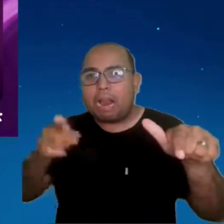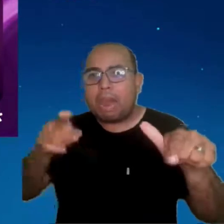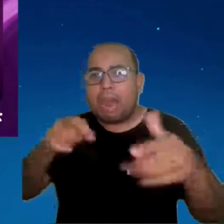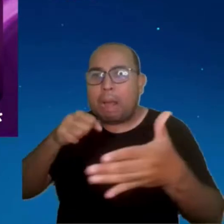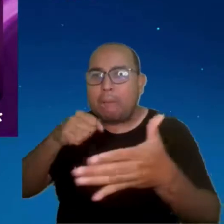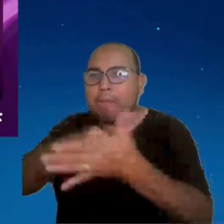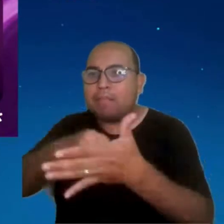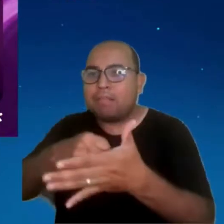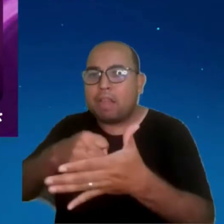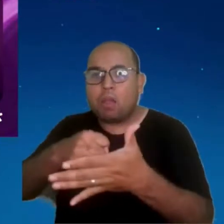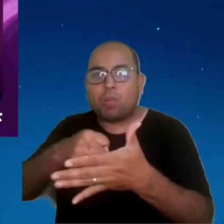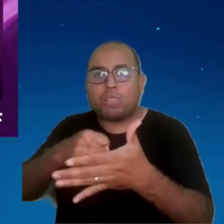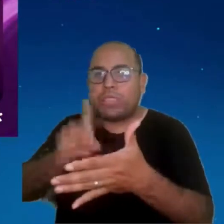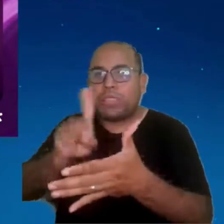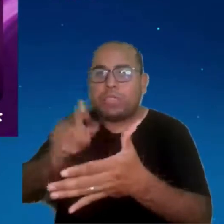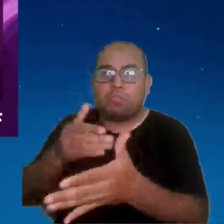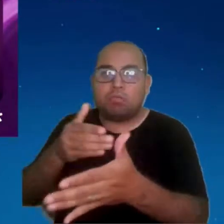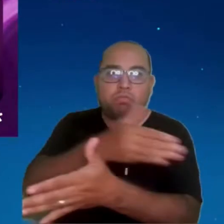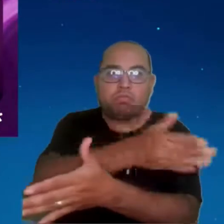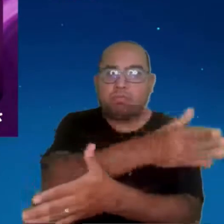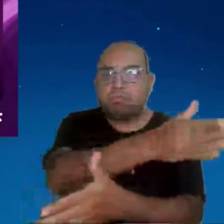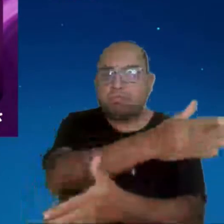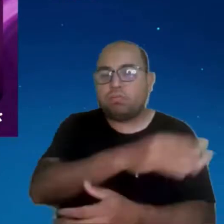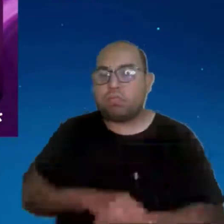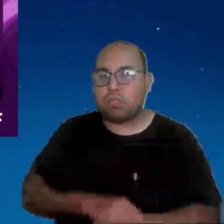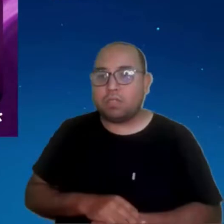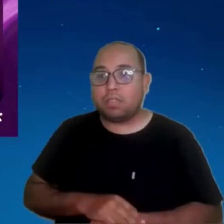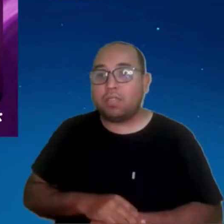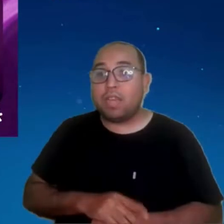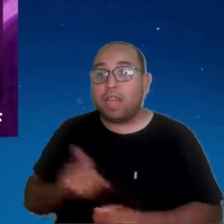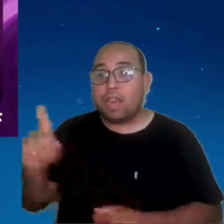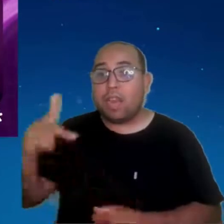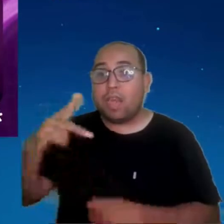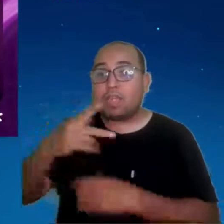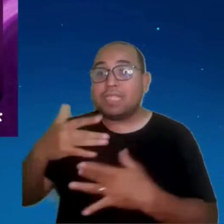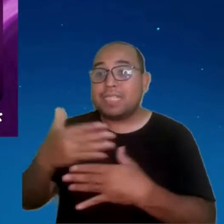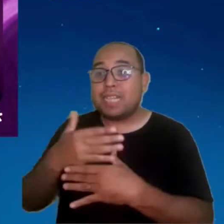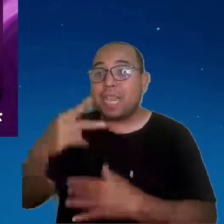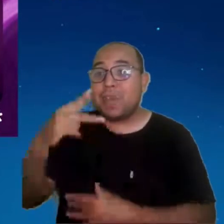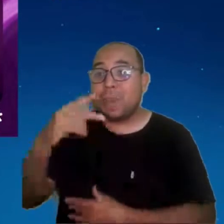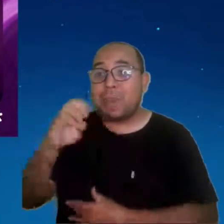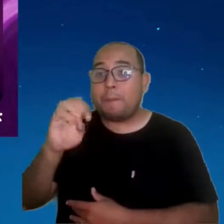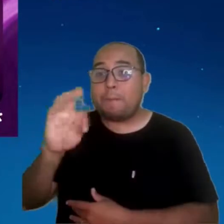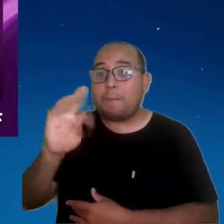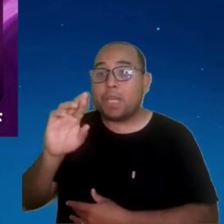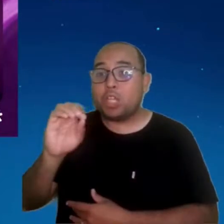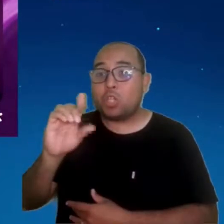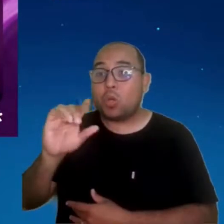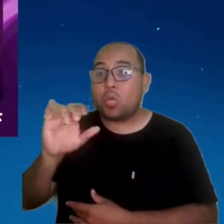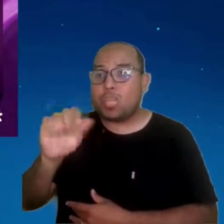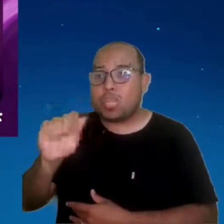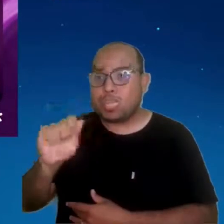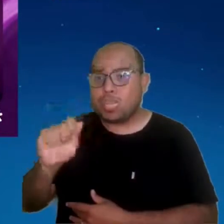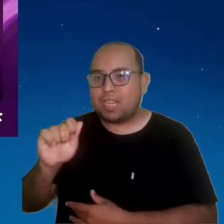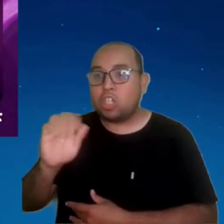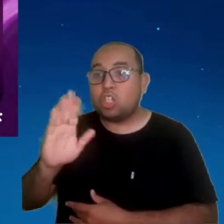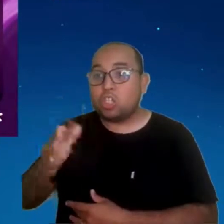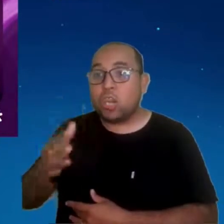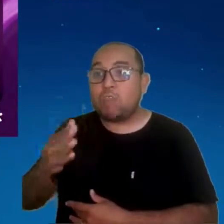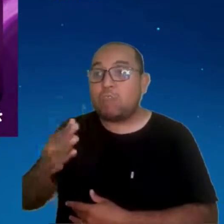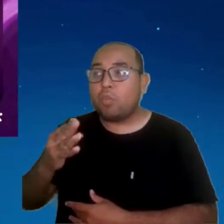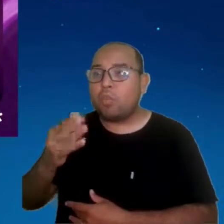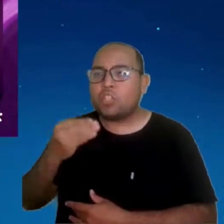exemplo, foi testado o uso de inteligência artificial em semáforo. O que isso ajudou?